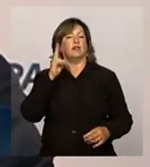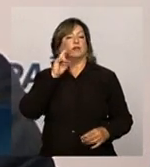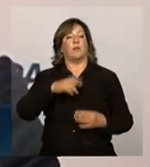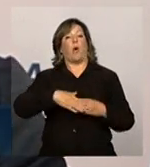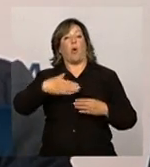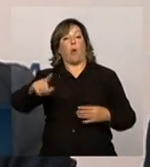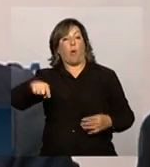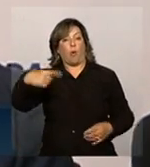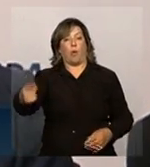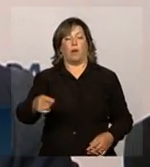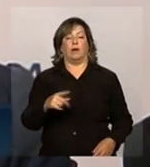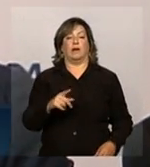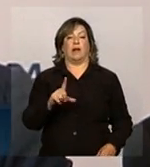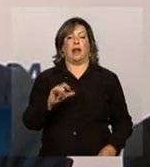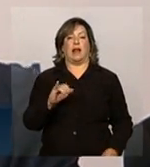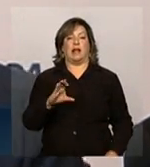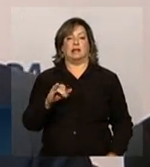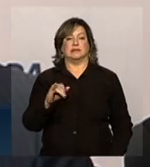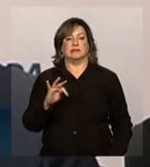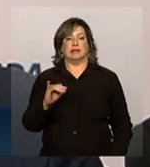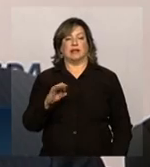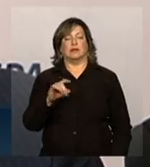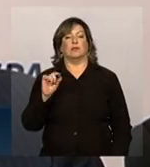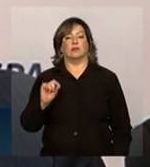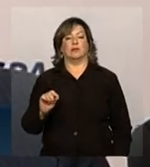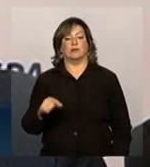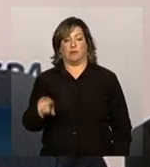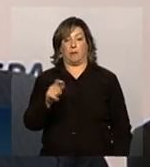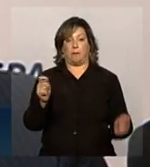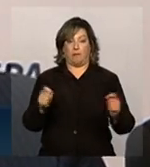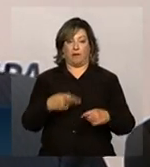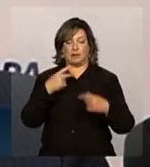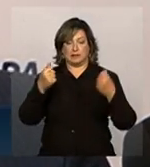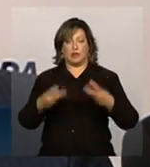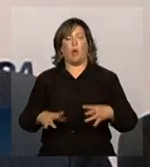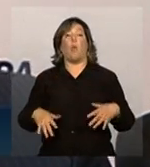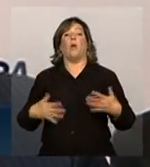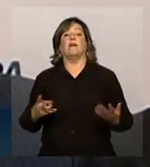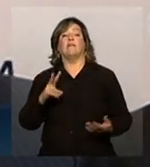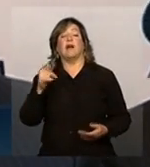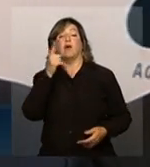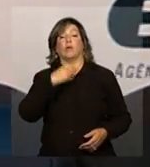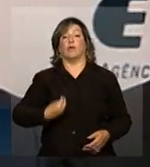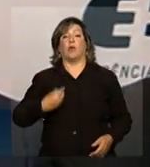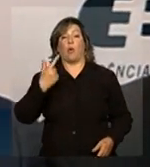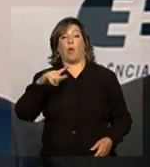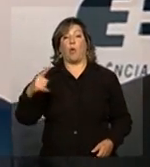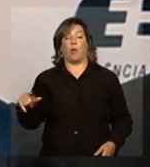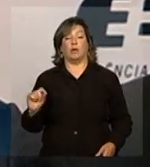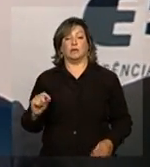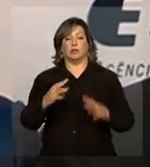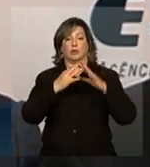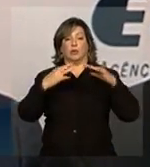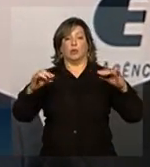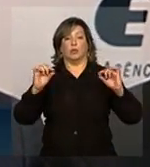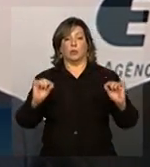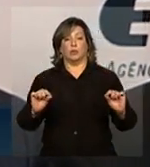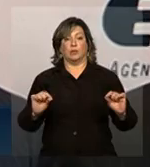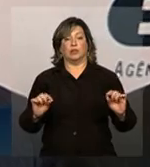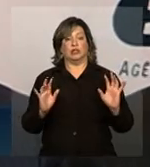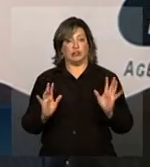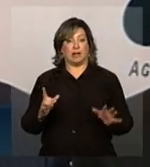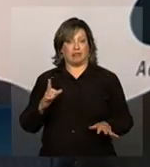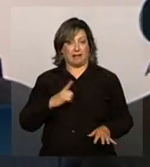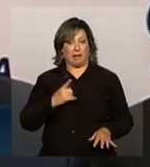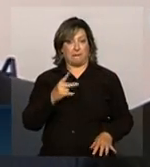licitações. Se o Ivo pudesse falar aí, ou o Dr. André, quando acontecem as próximas licitações de transmissão, você tem já